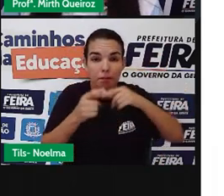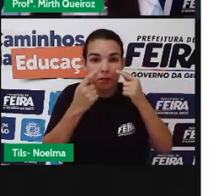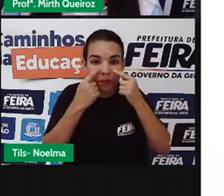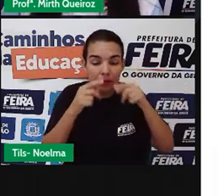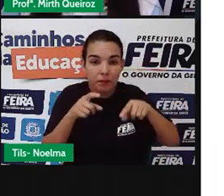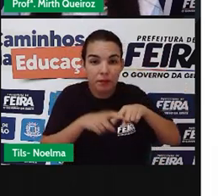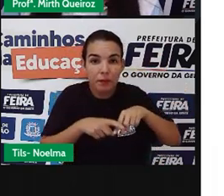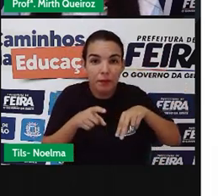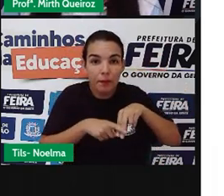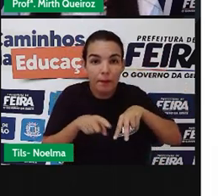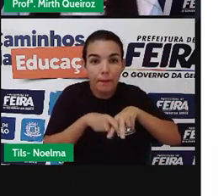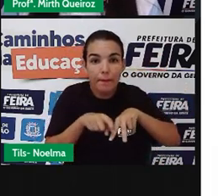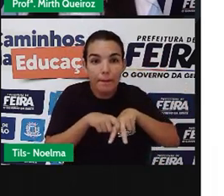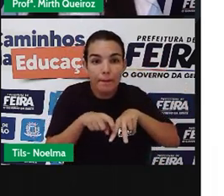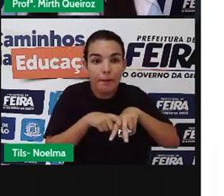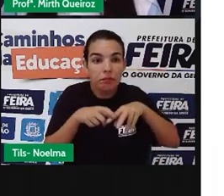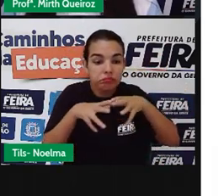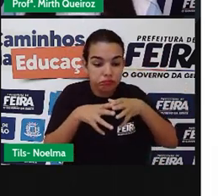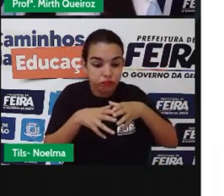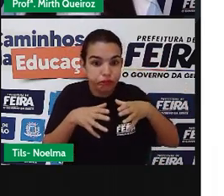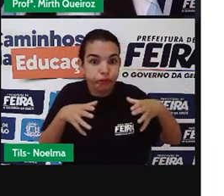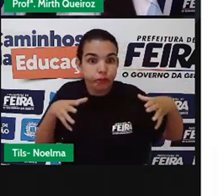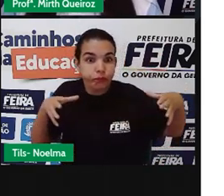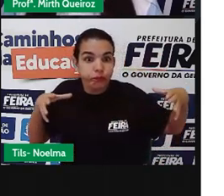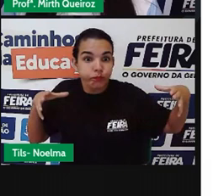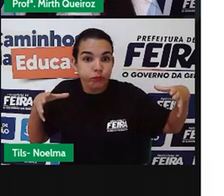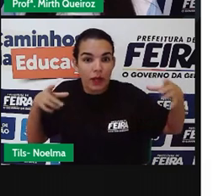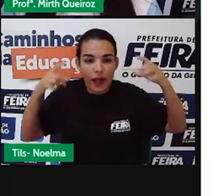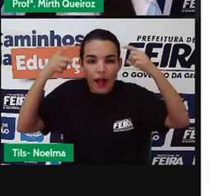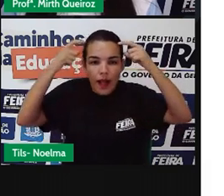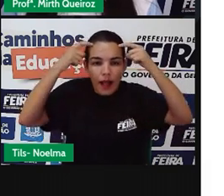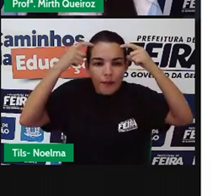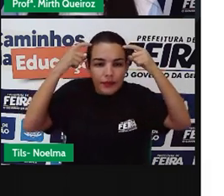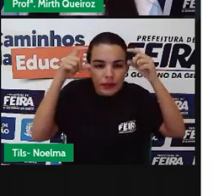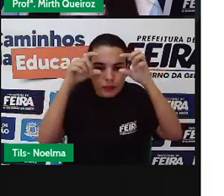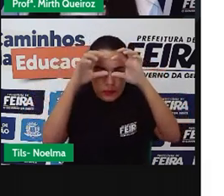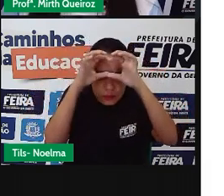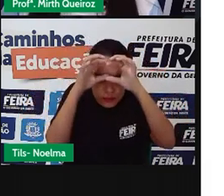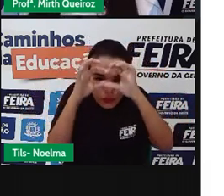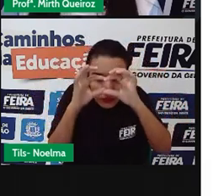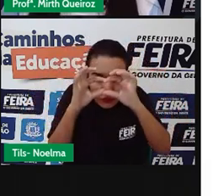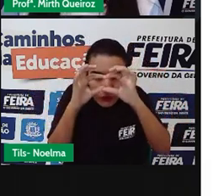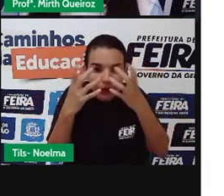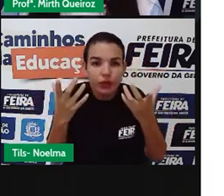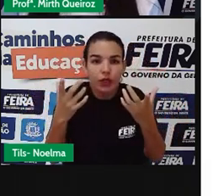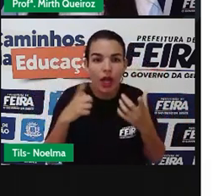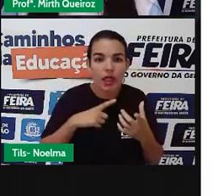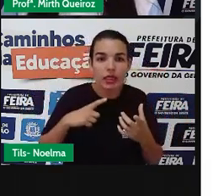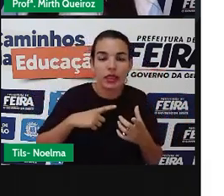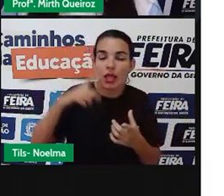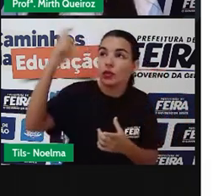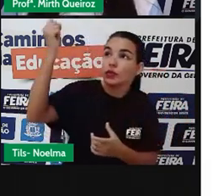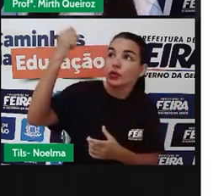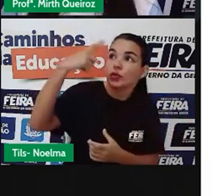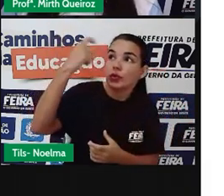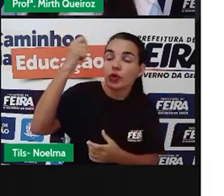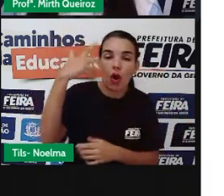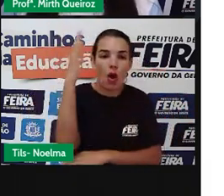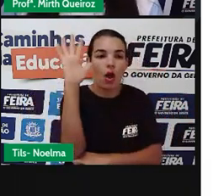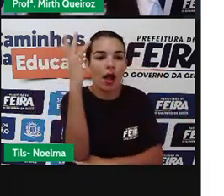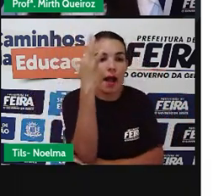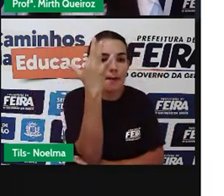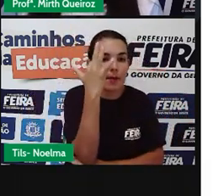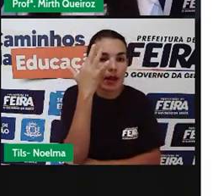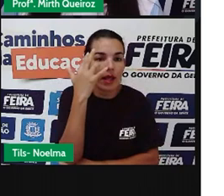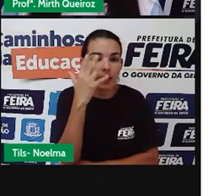a cabeça bem minúscula, né? Temos aí um cacto, a presença do sol, ele está sentado.